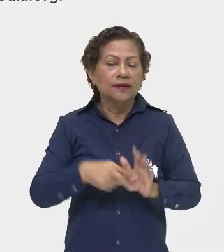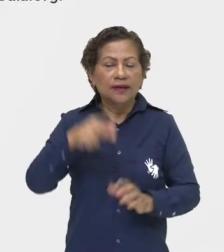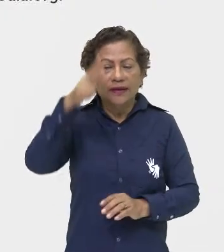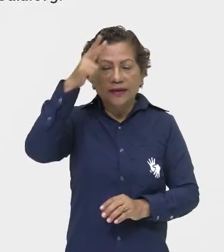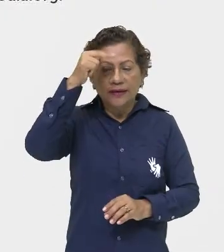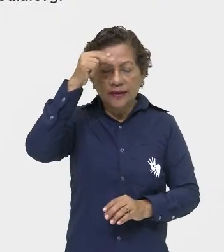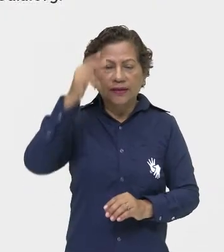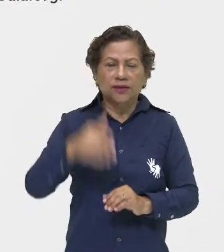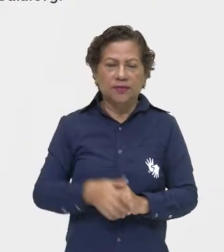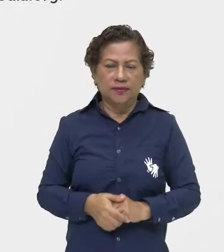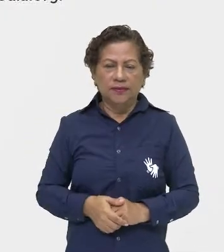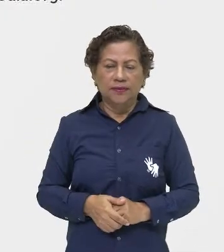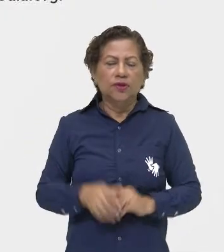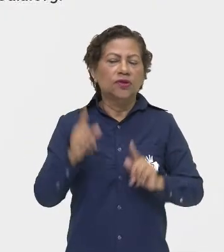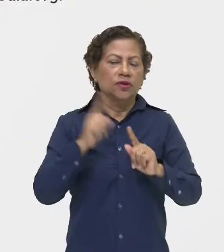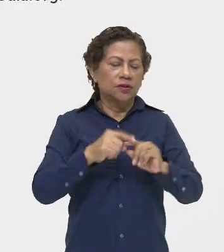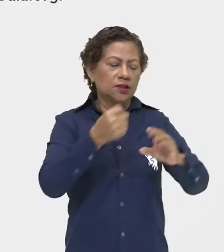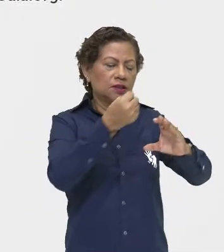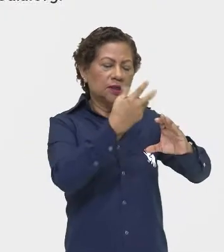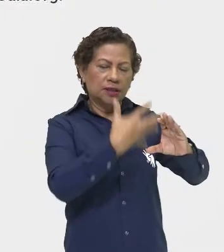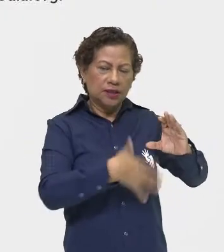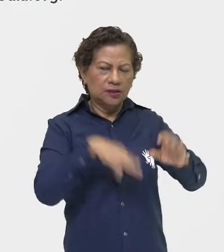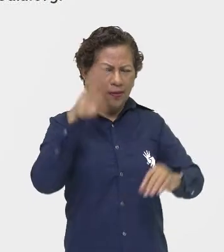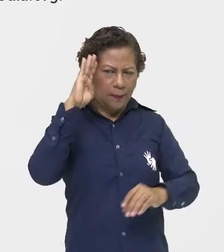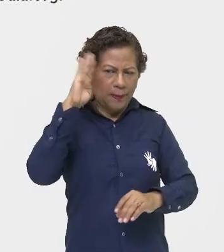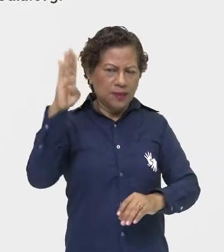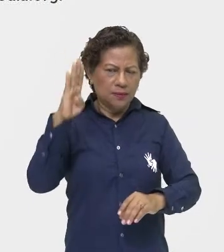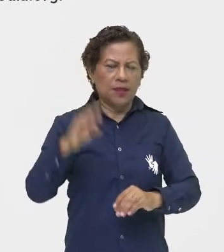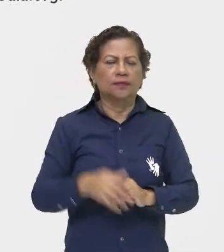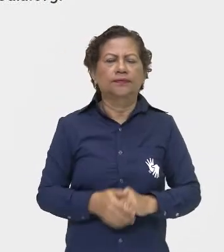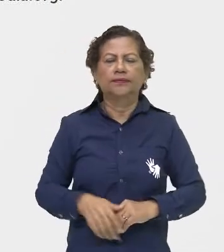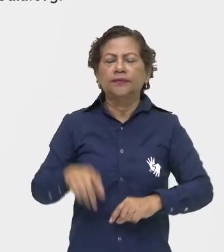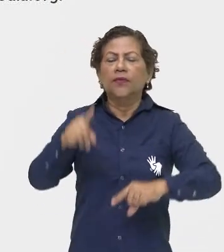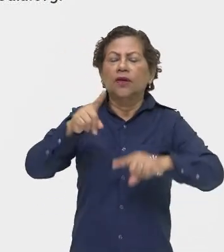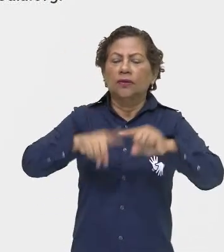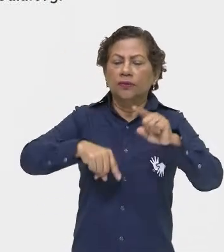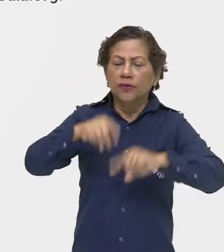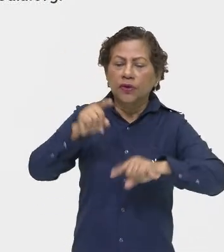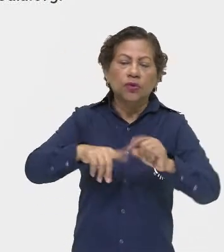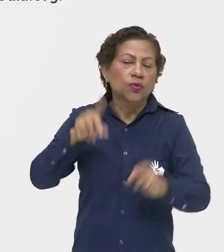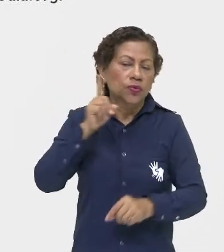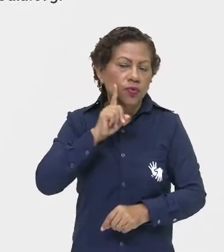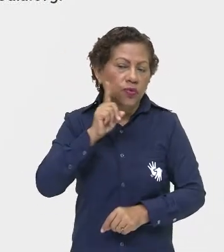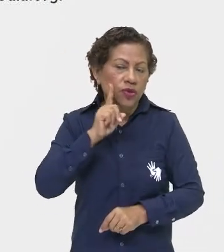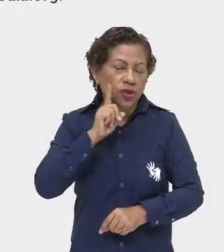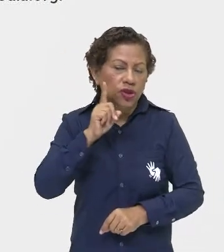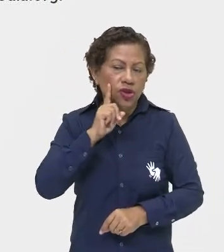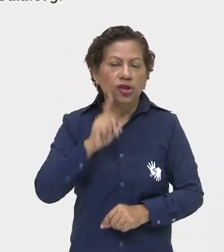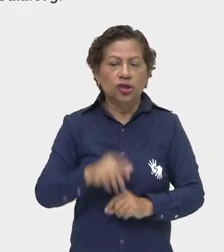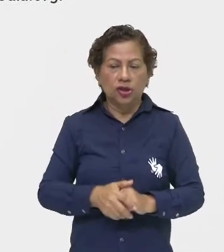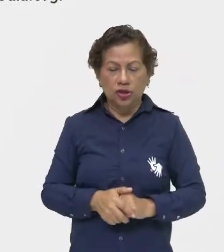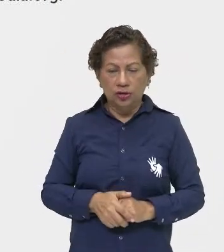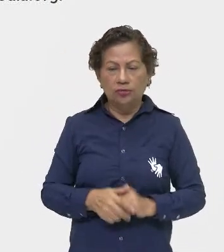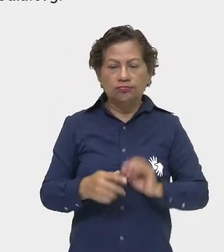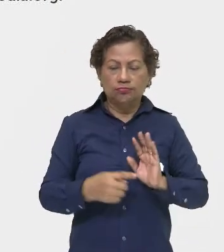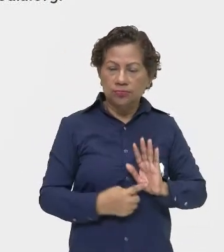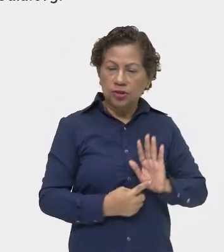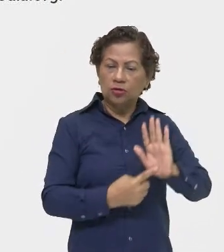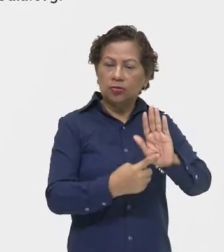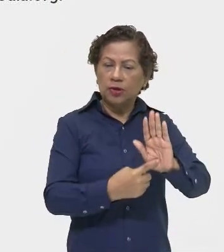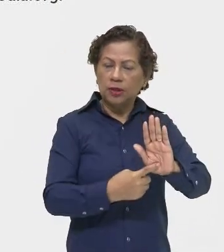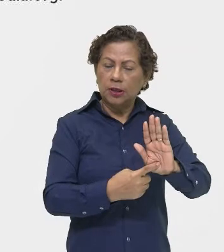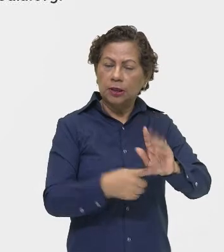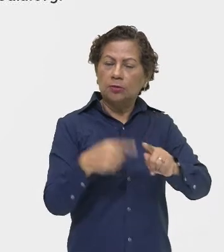Então, características principais do dadaísmo. Objetos comuns do cotidiano são apresentados de uma nova